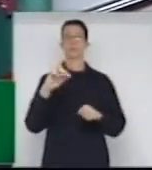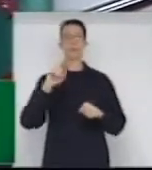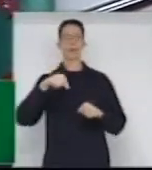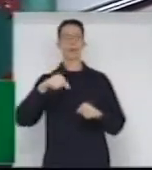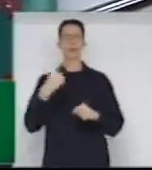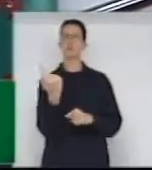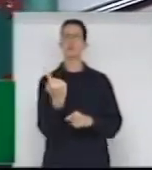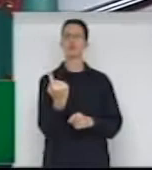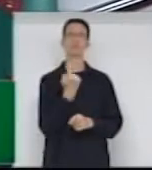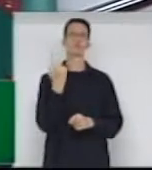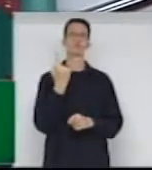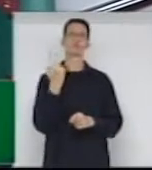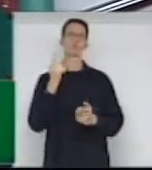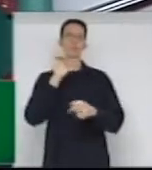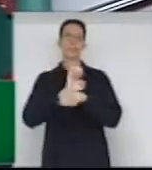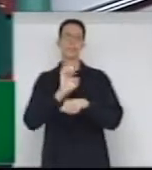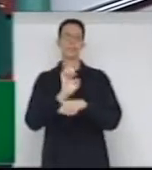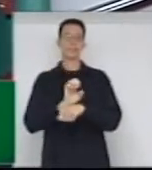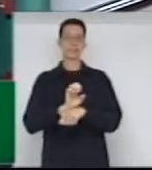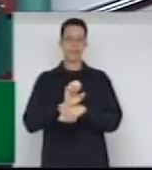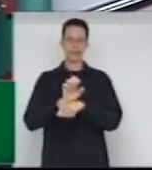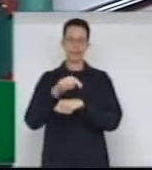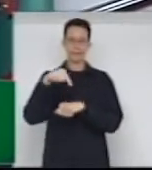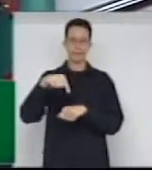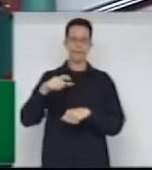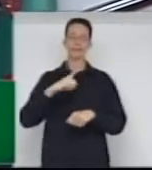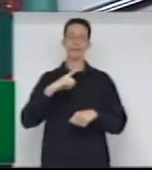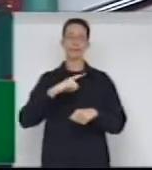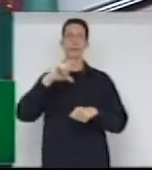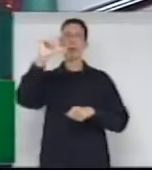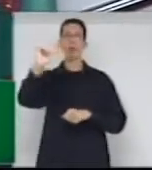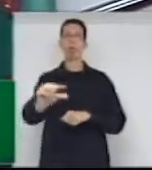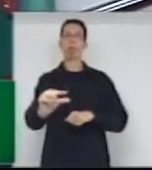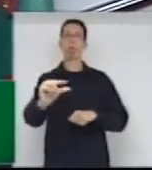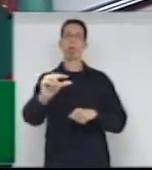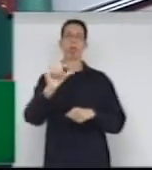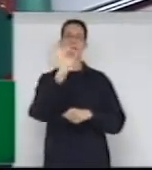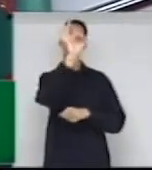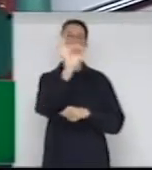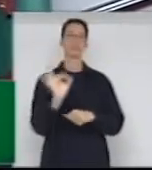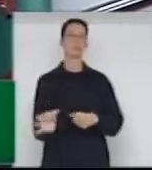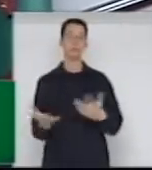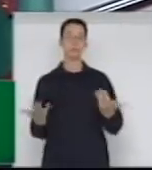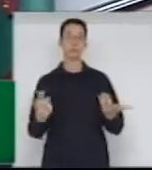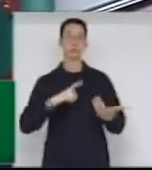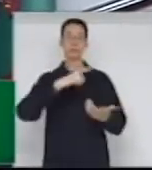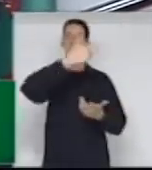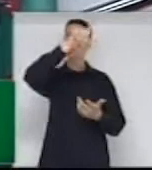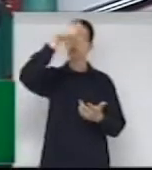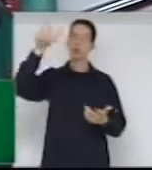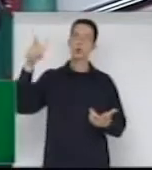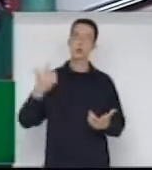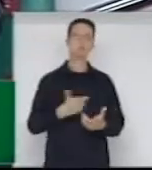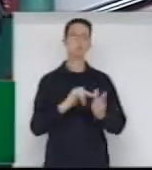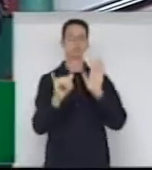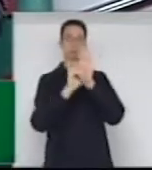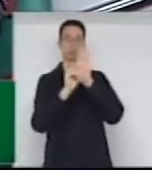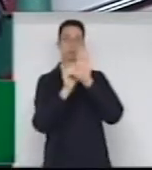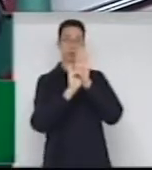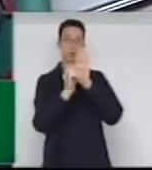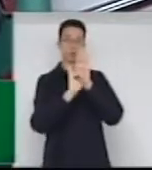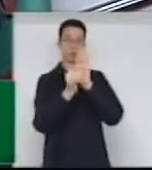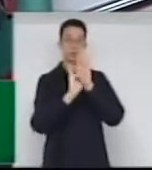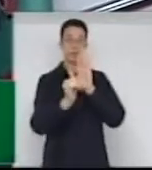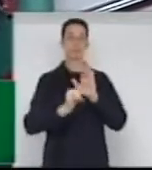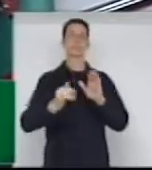único Estado com esta mínima porcentagem, pois outros editais de concurso para as polícias